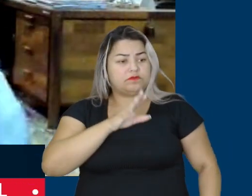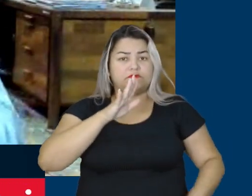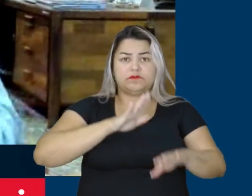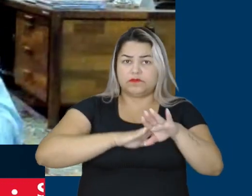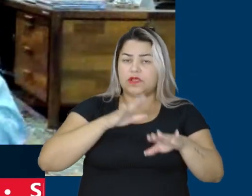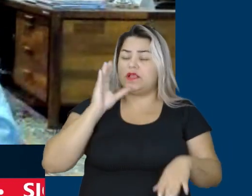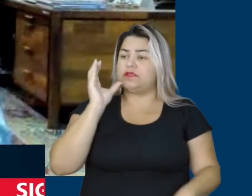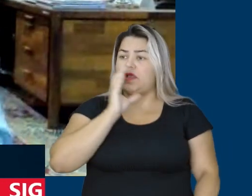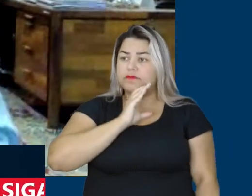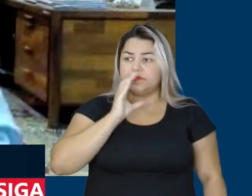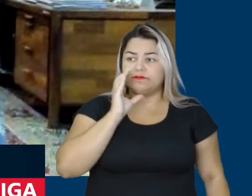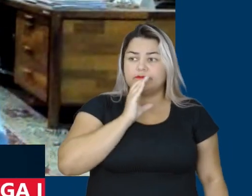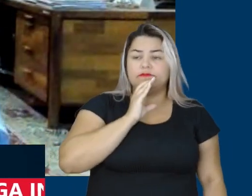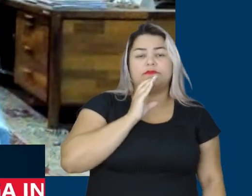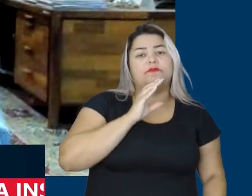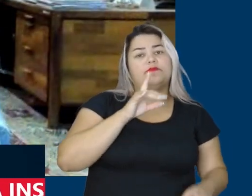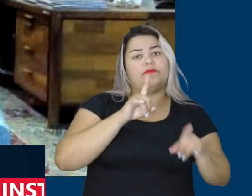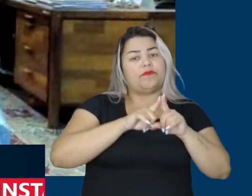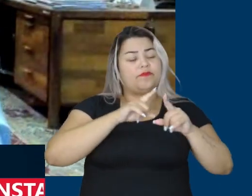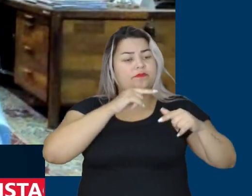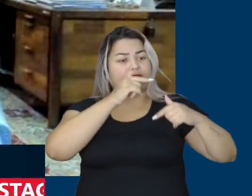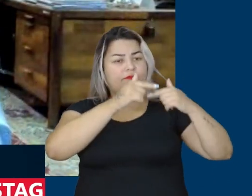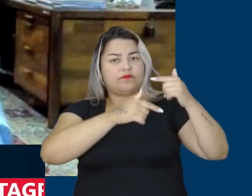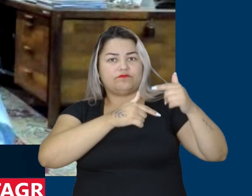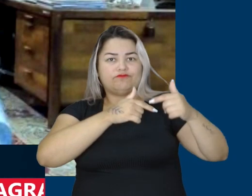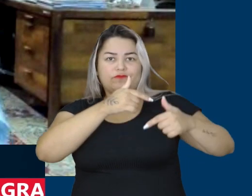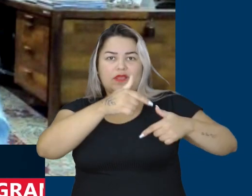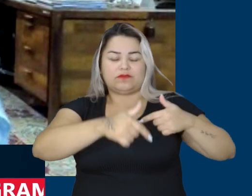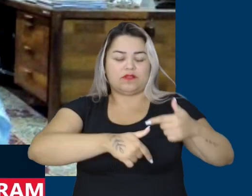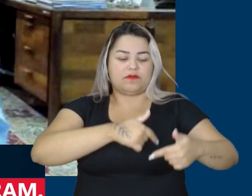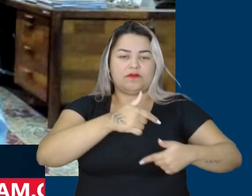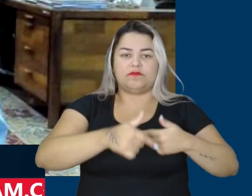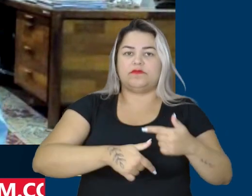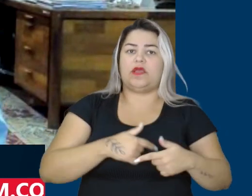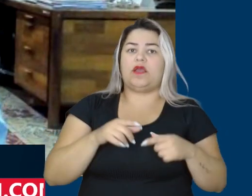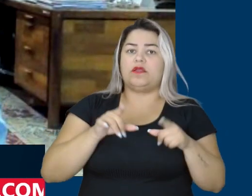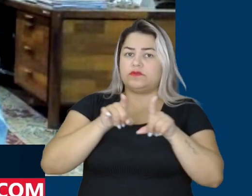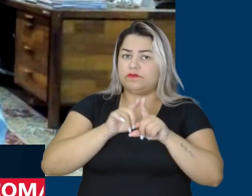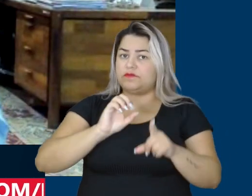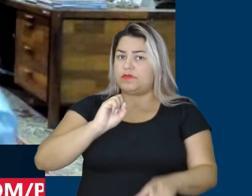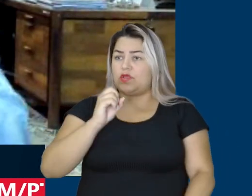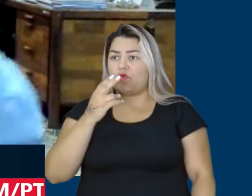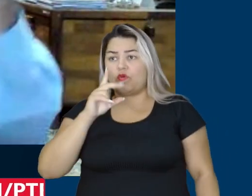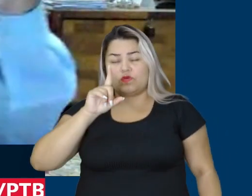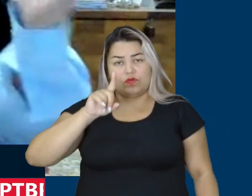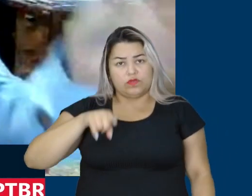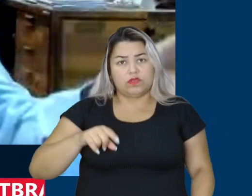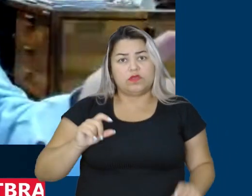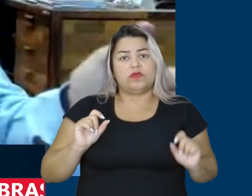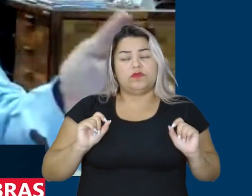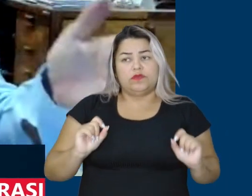eficiência para a geração de emprego lá na ponta. Seja o